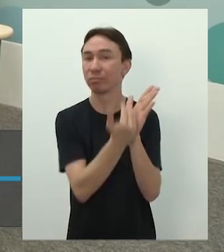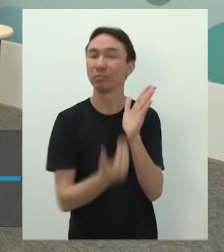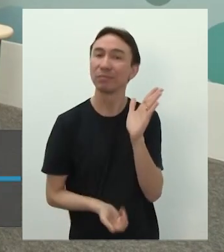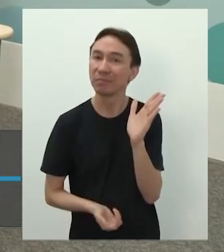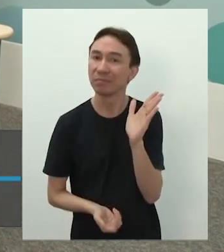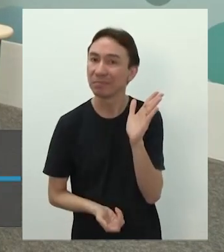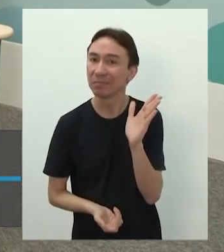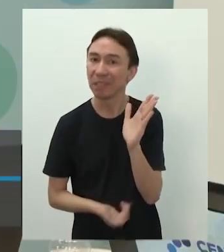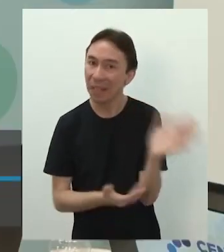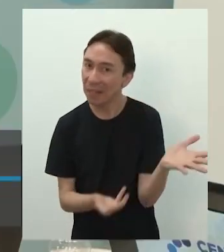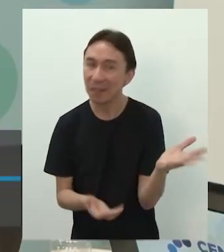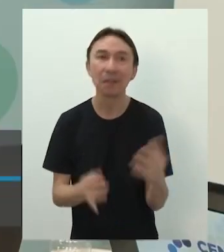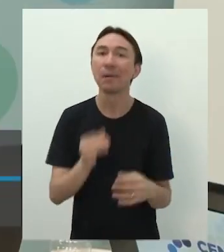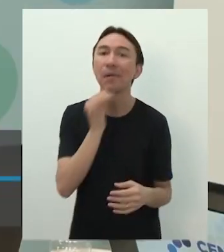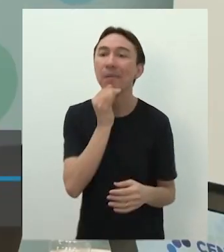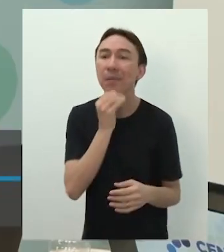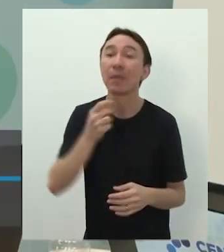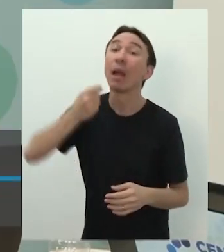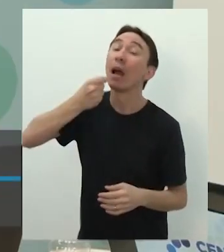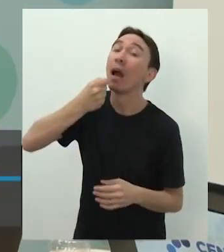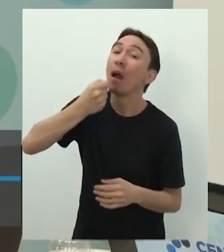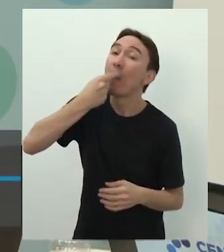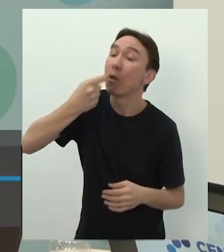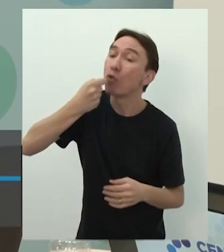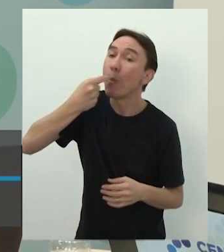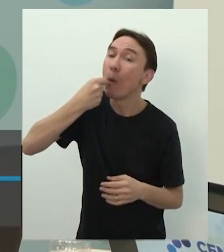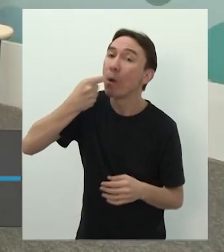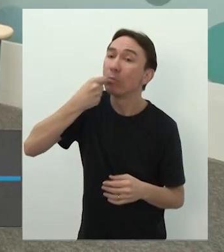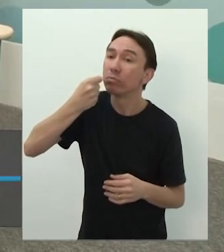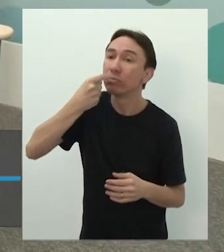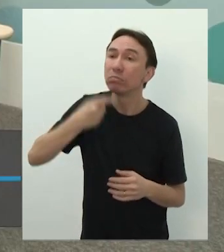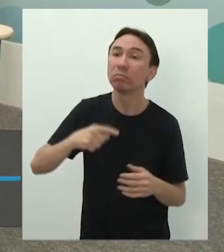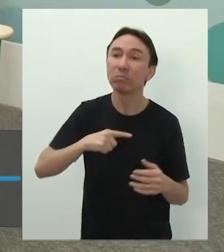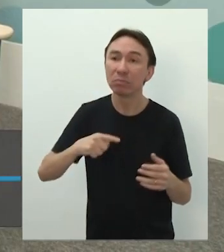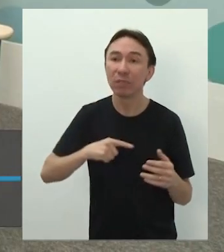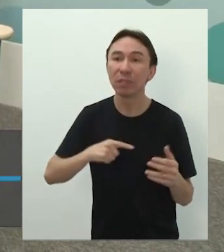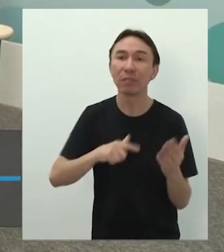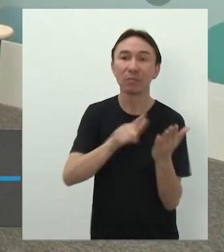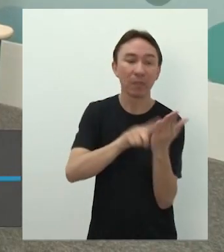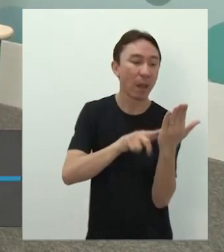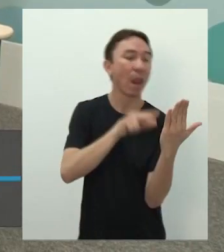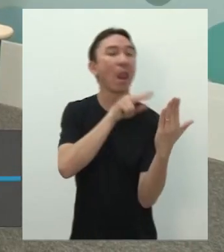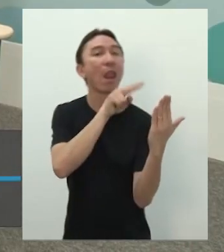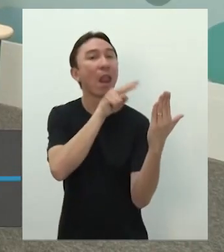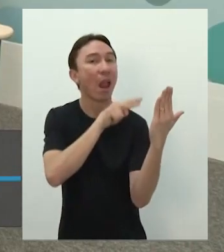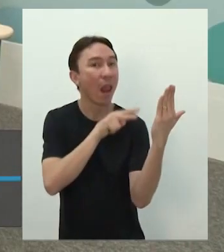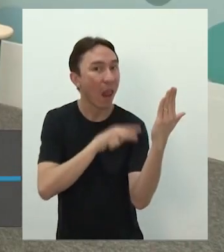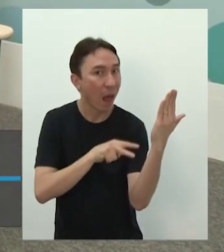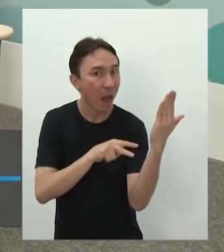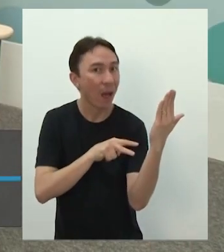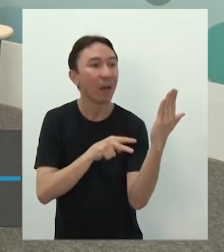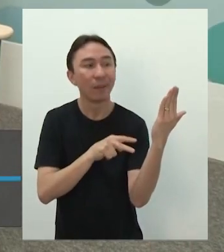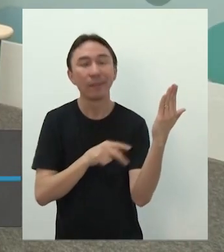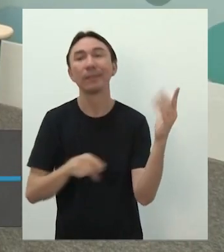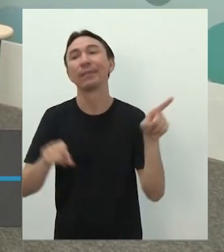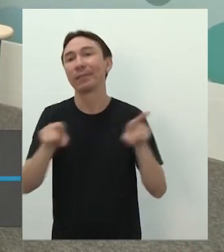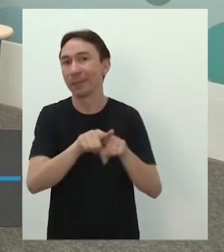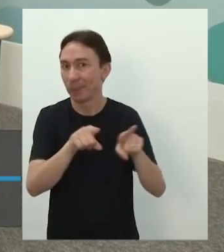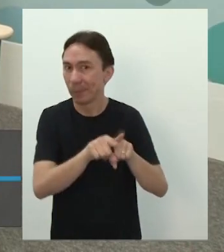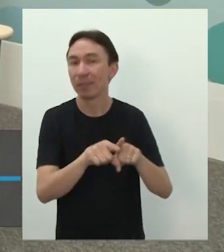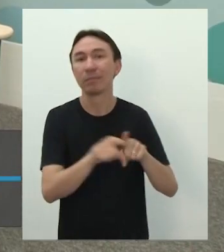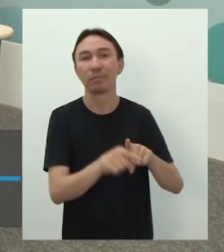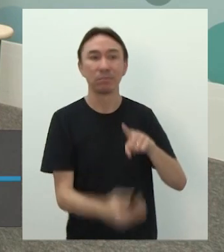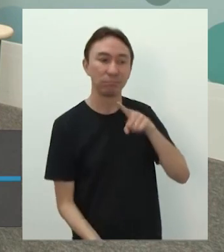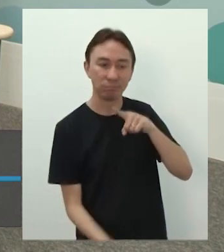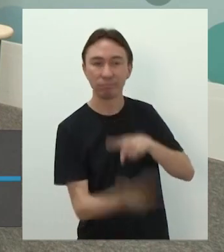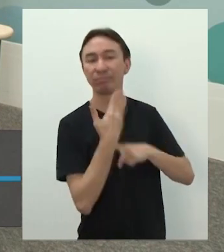prescritivo. Se você não seguir, consequências muito graves podem acontecer. Ah, mas não é? é, consequências graves podem Bula de remédio, às vezes a